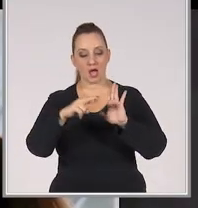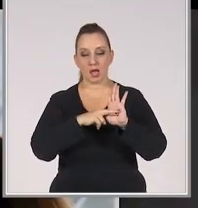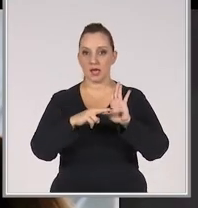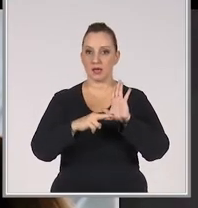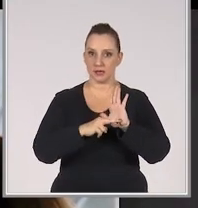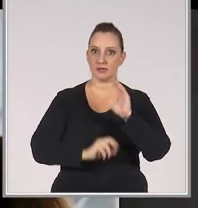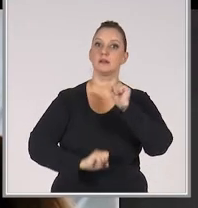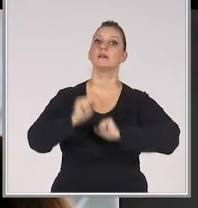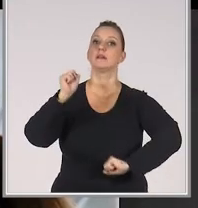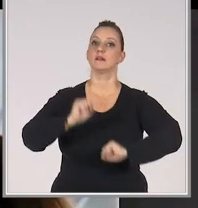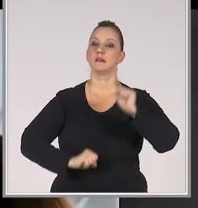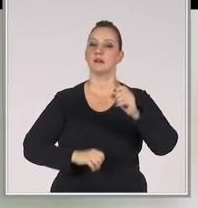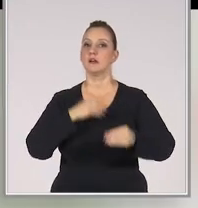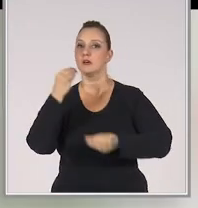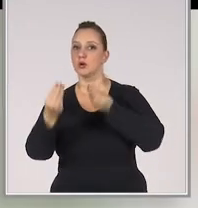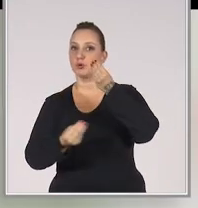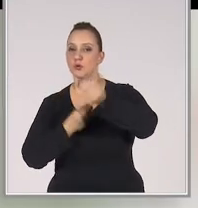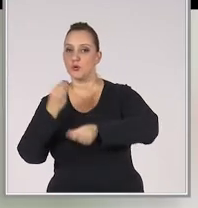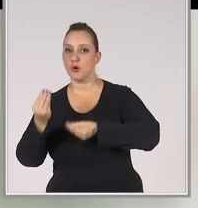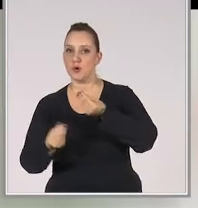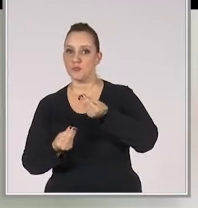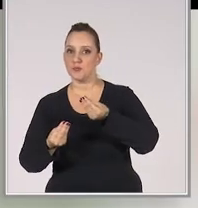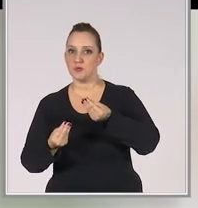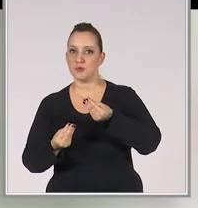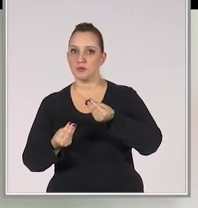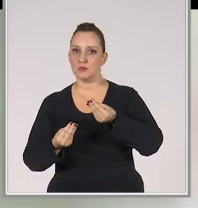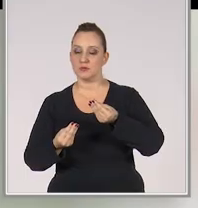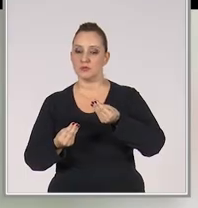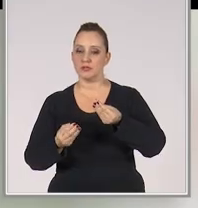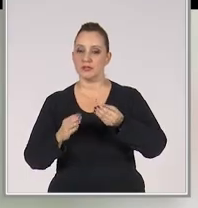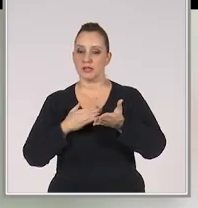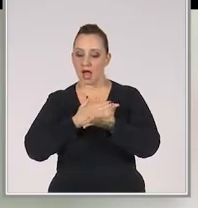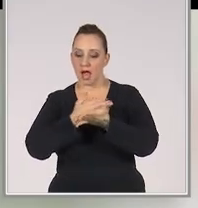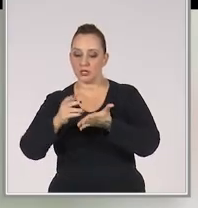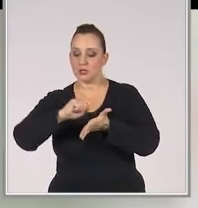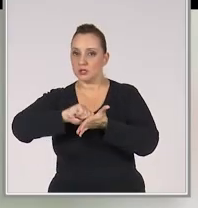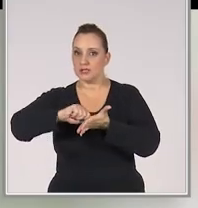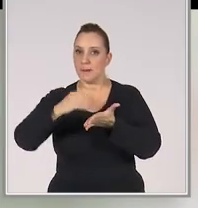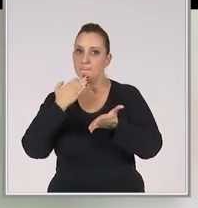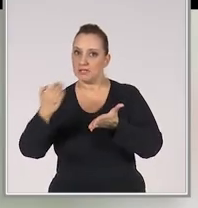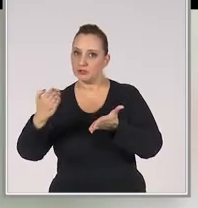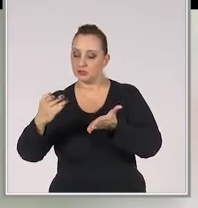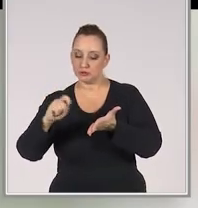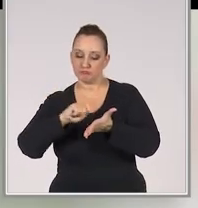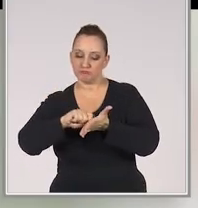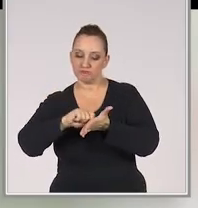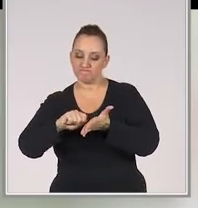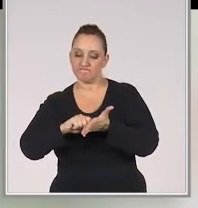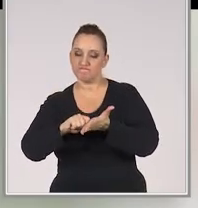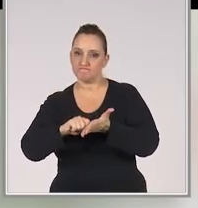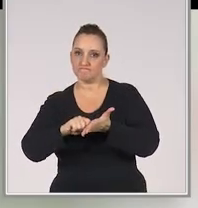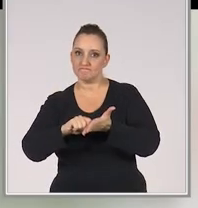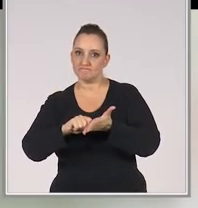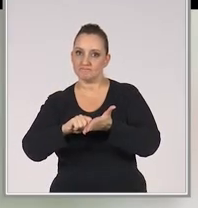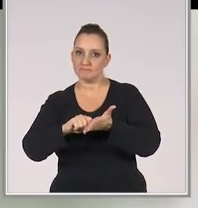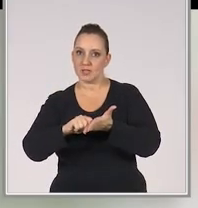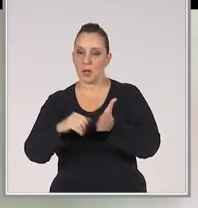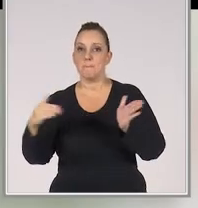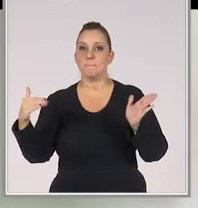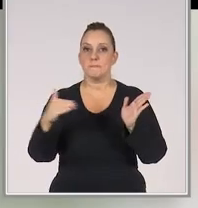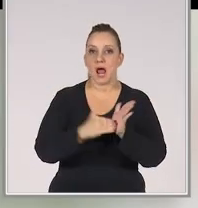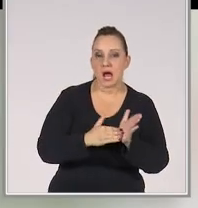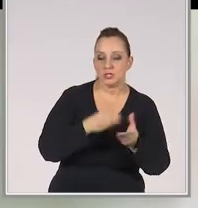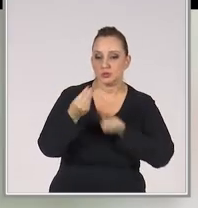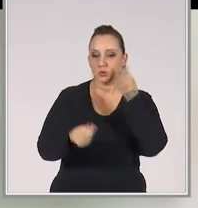regras da empresa. Então como que da tomada do pedido. Processamento do pedido. Prazos,